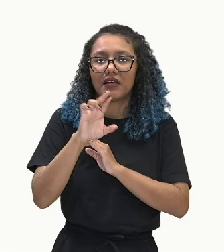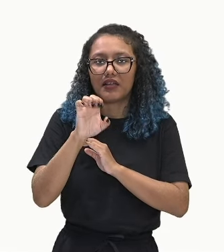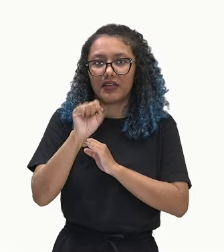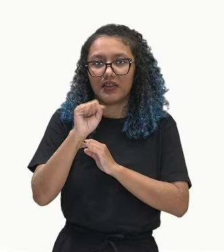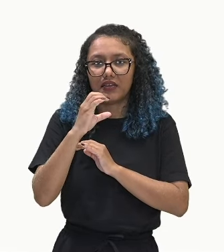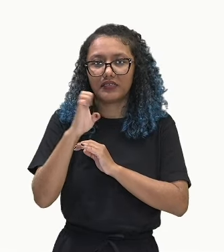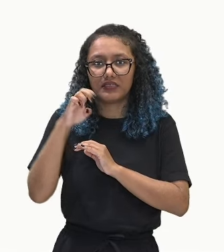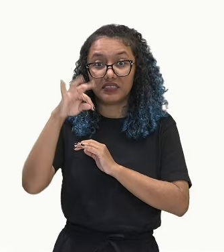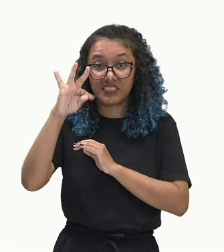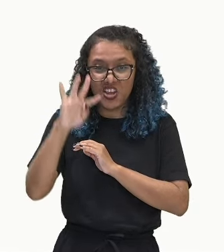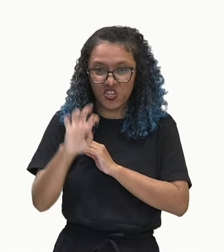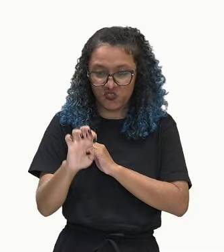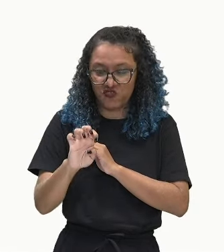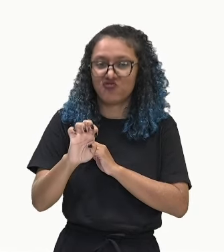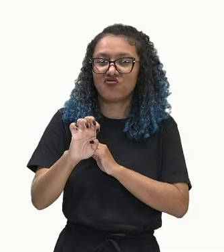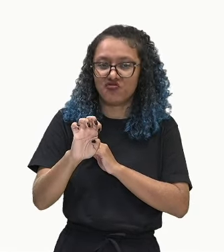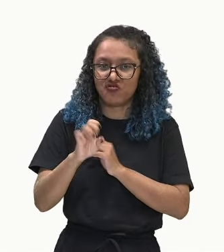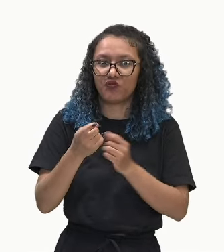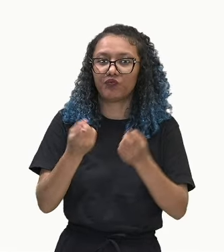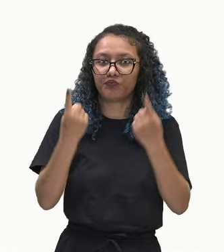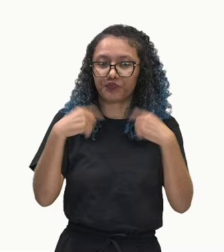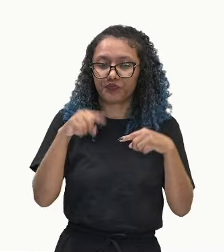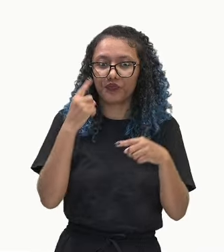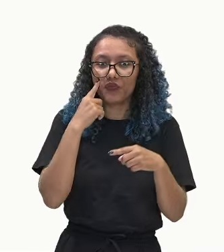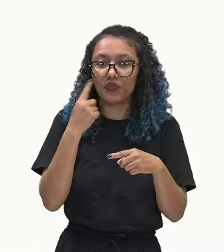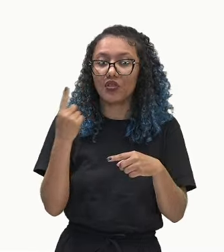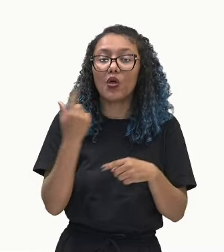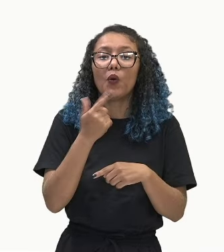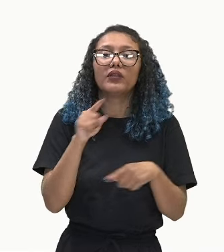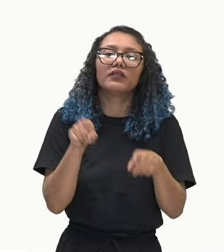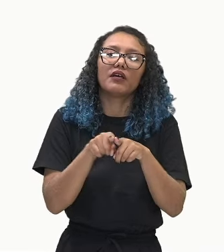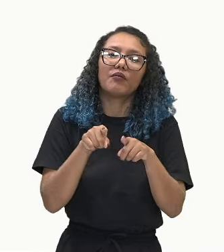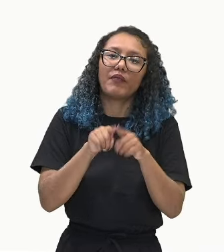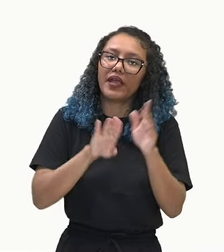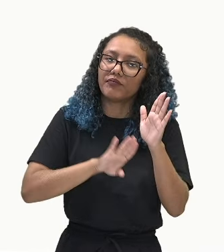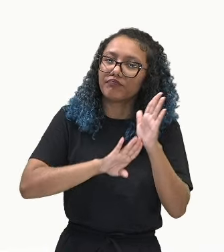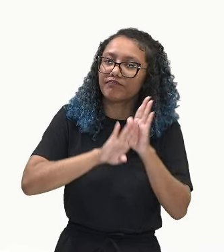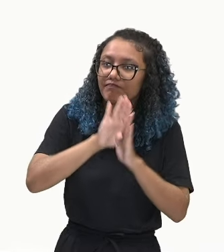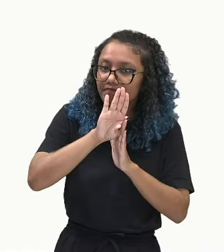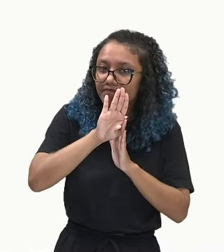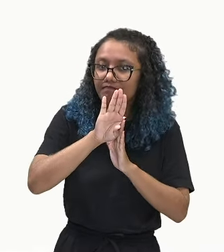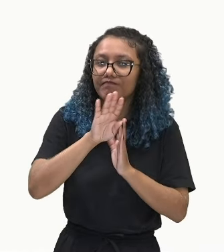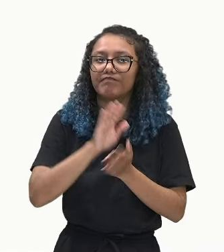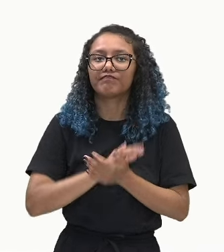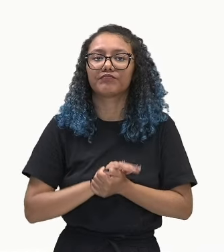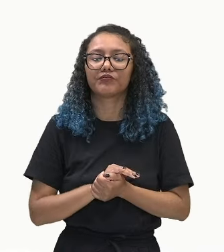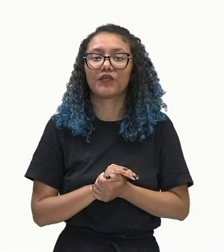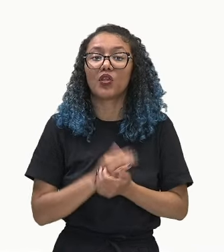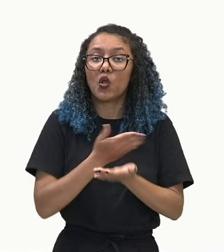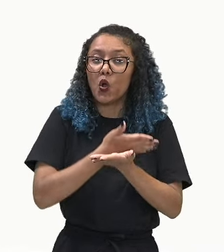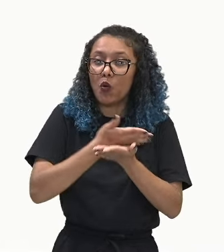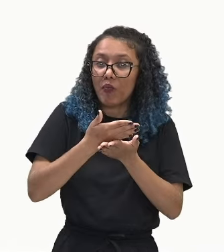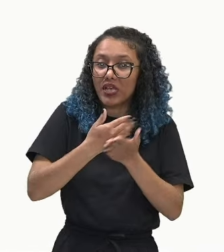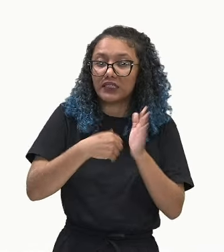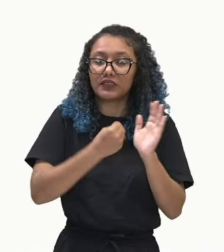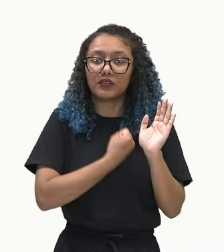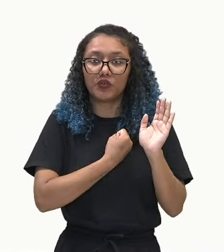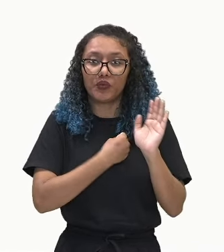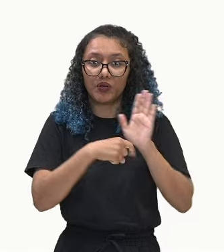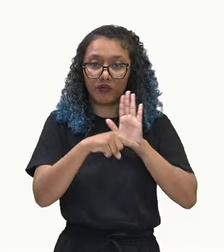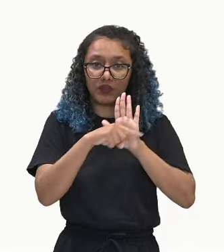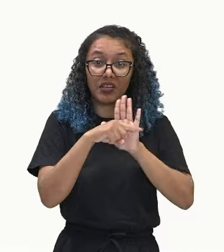Aqui, nós também temos uma PA crescente. Ela está começando com o número negativo.